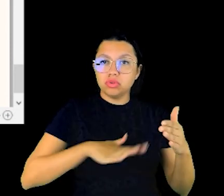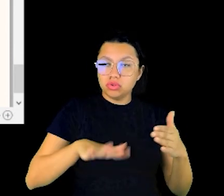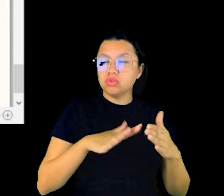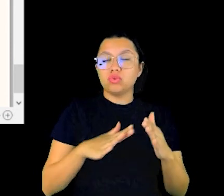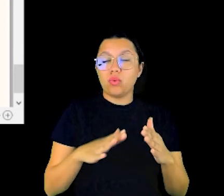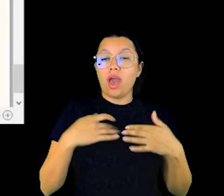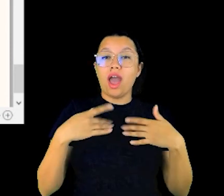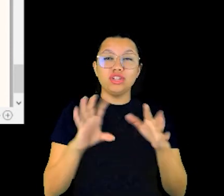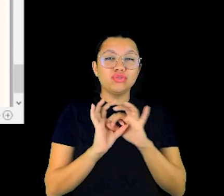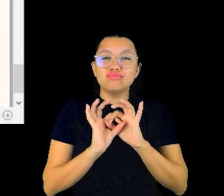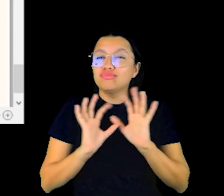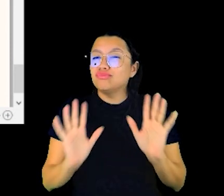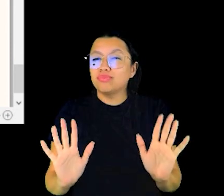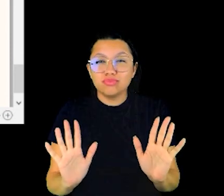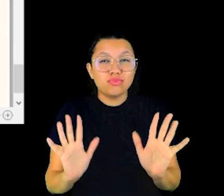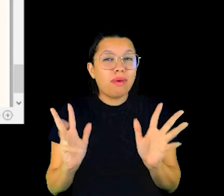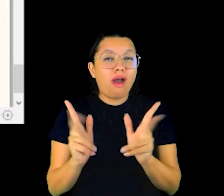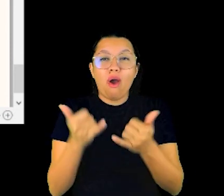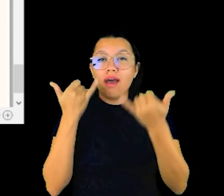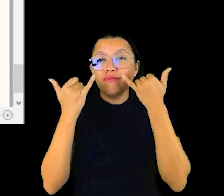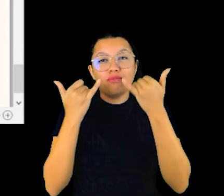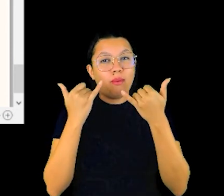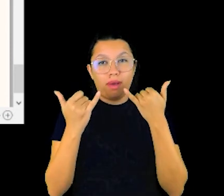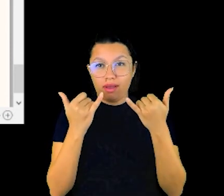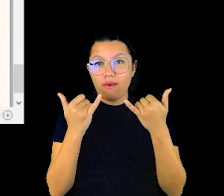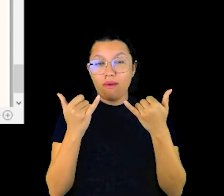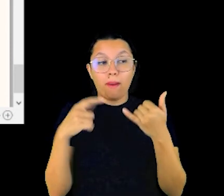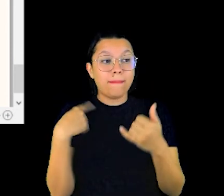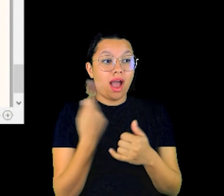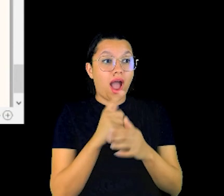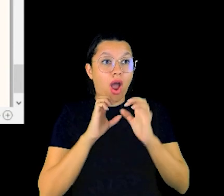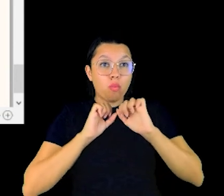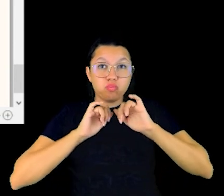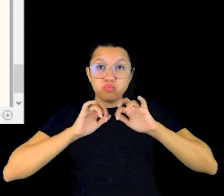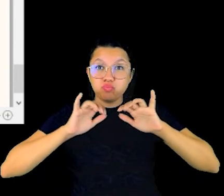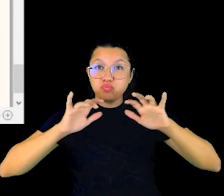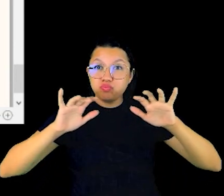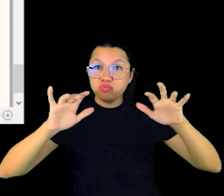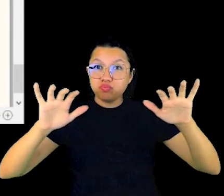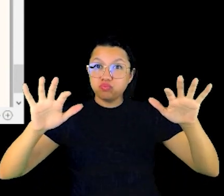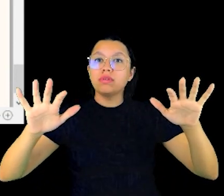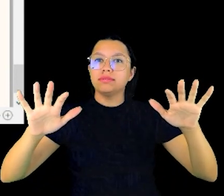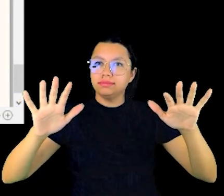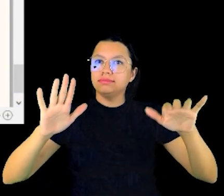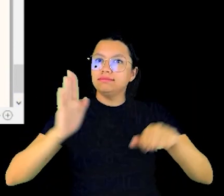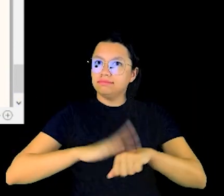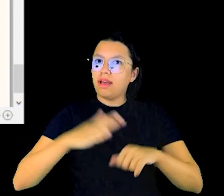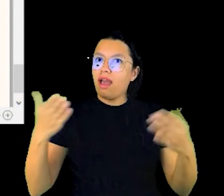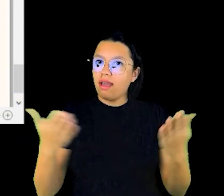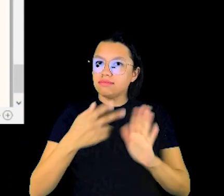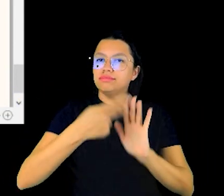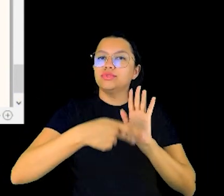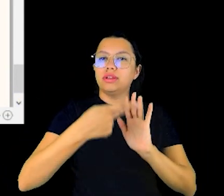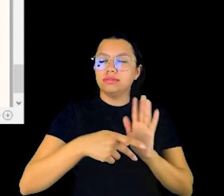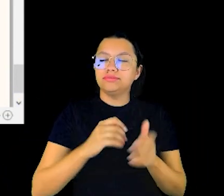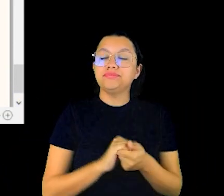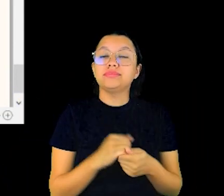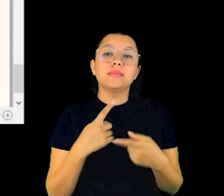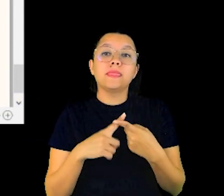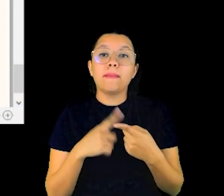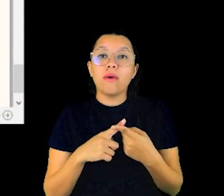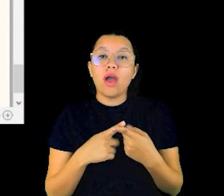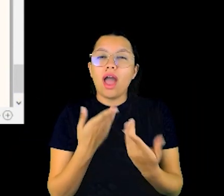disposição para todas e quaisquer informações, para que nós possamos divulgar o quanto mais e difundir o quanto mais esse projeto,